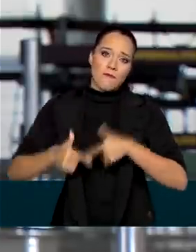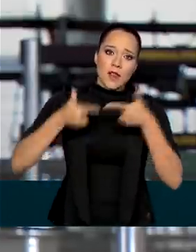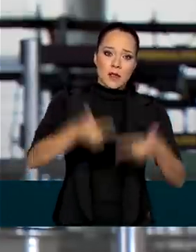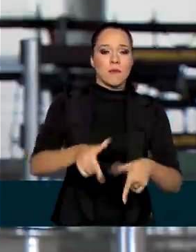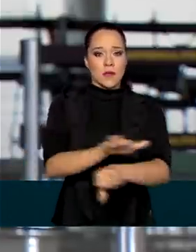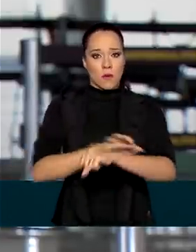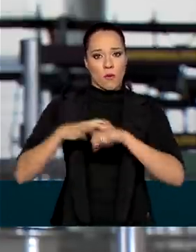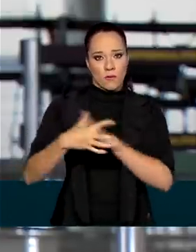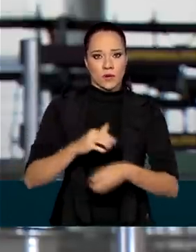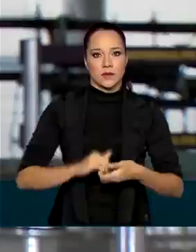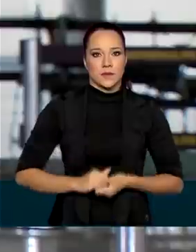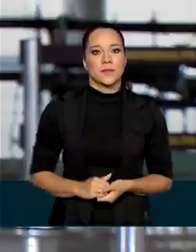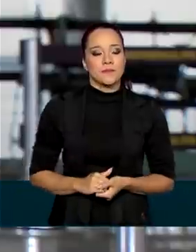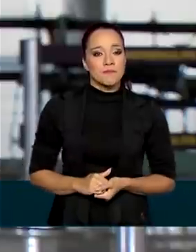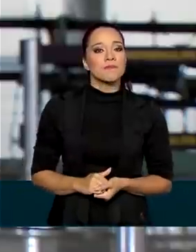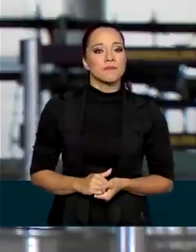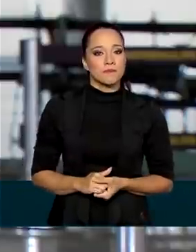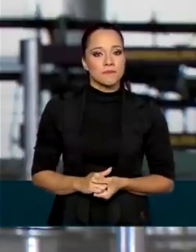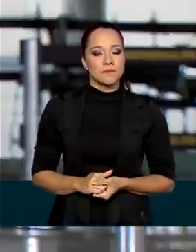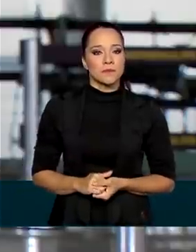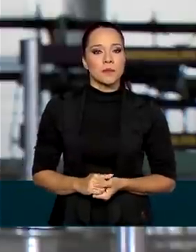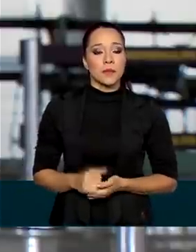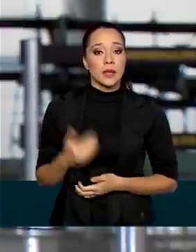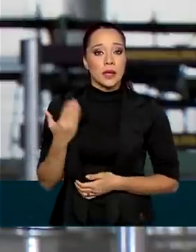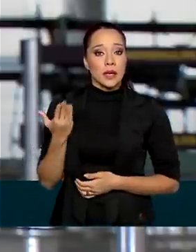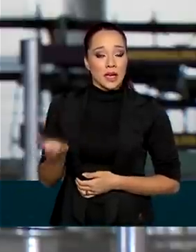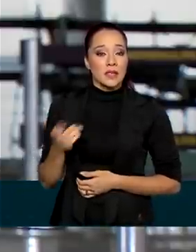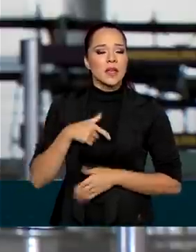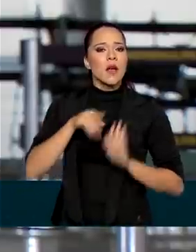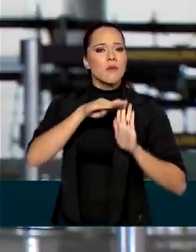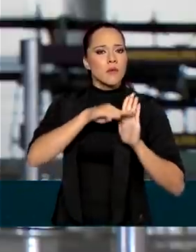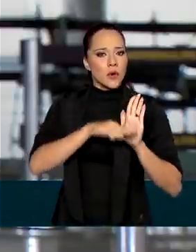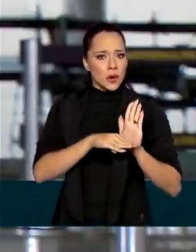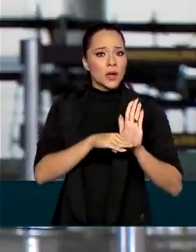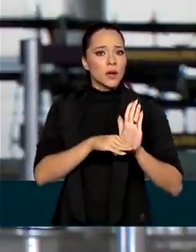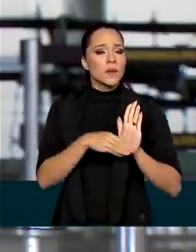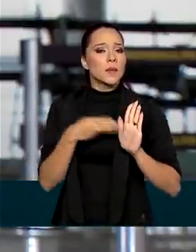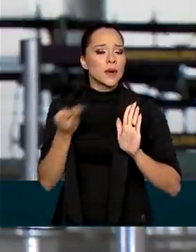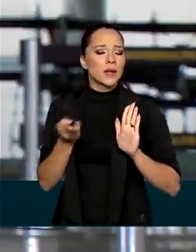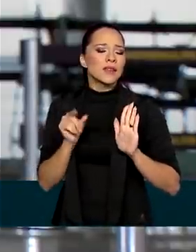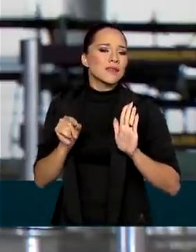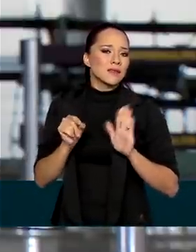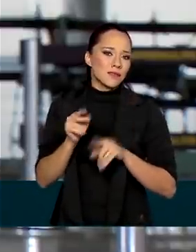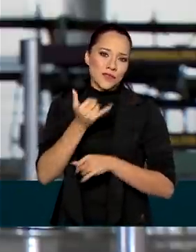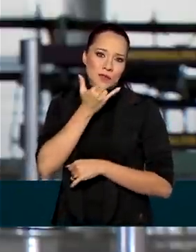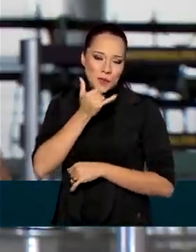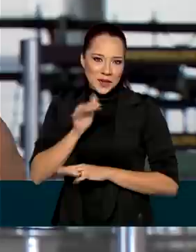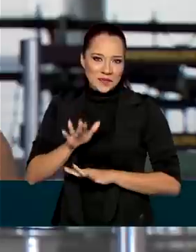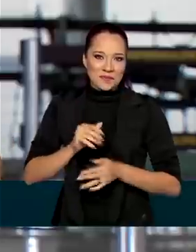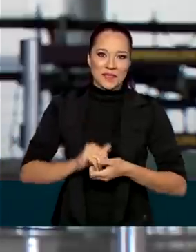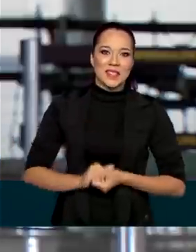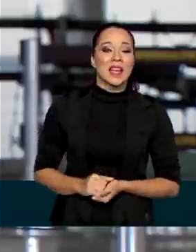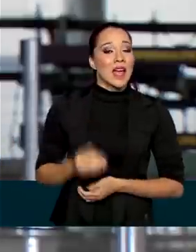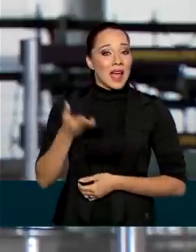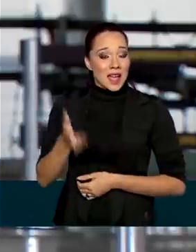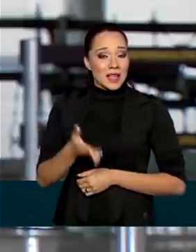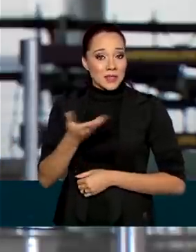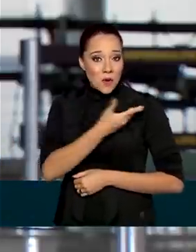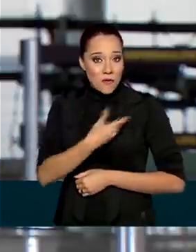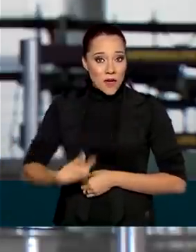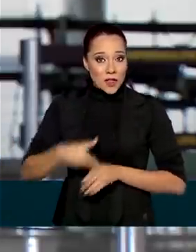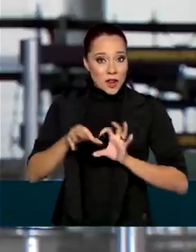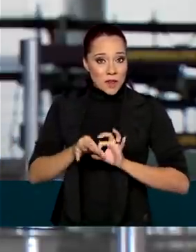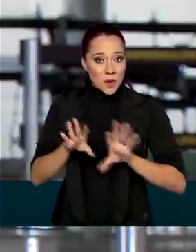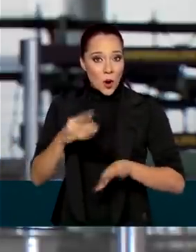Covid-19. E esse é um programa... Na verdade, desculpa, Renata, o governo liberou 1